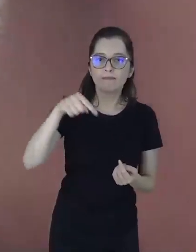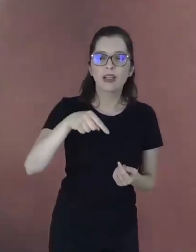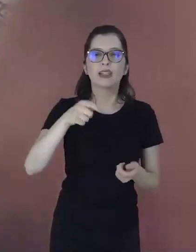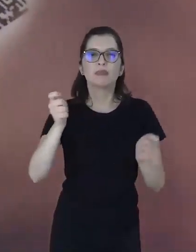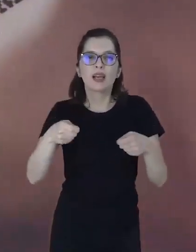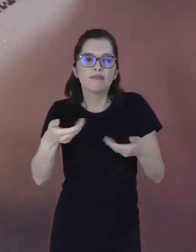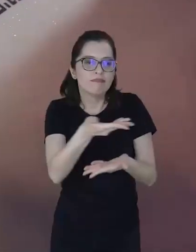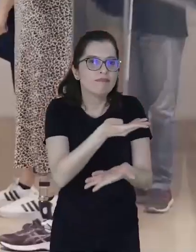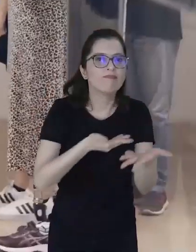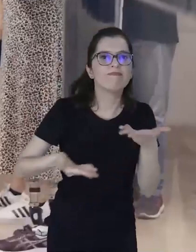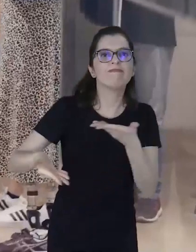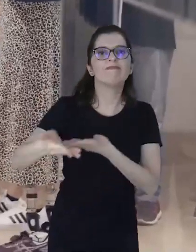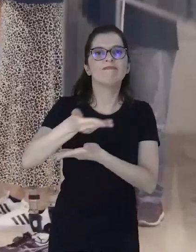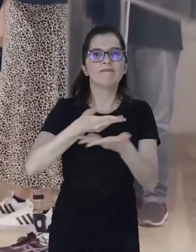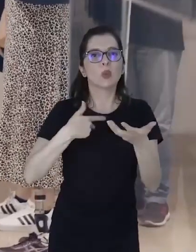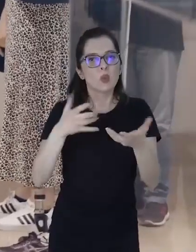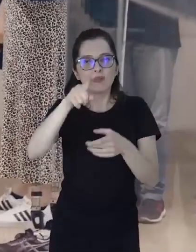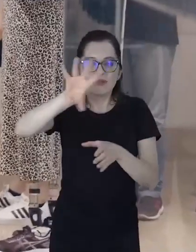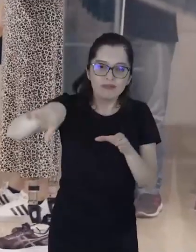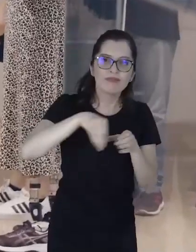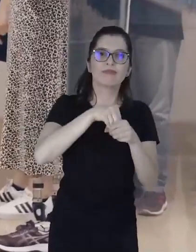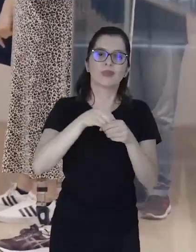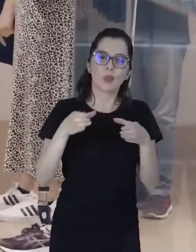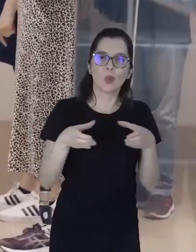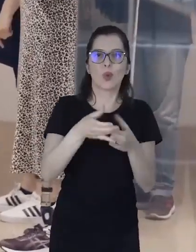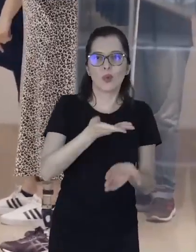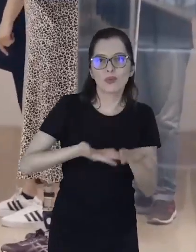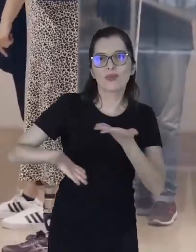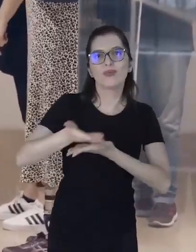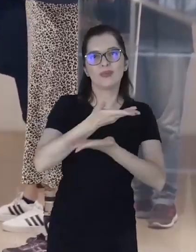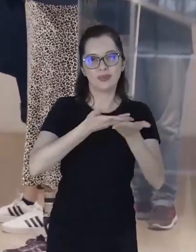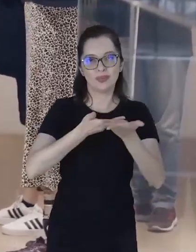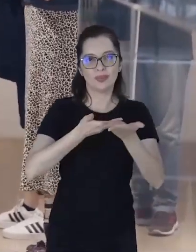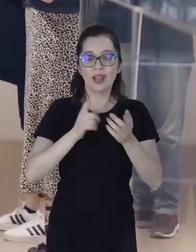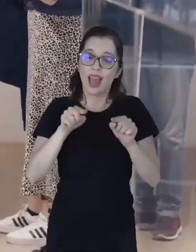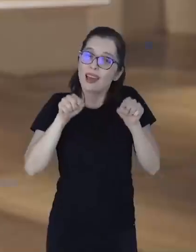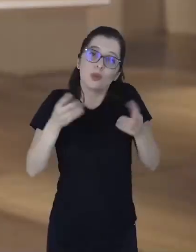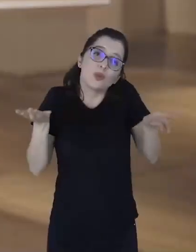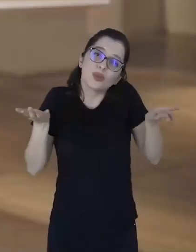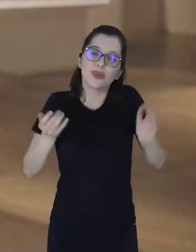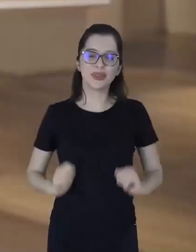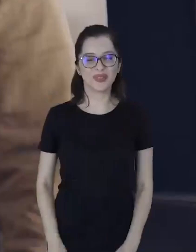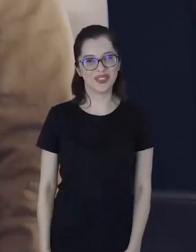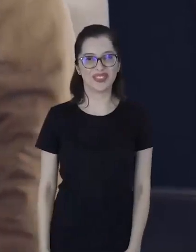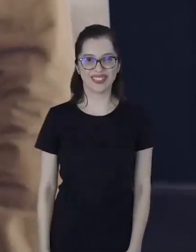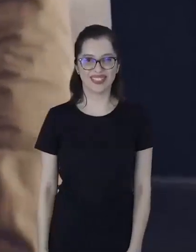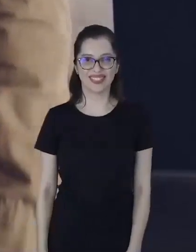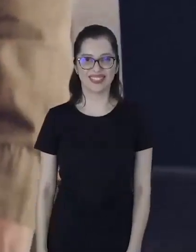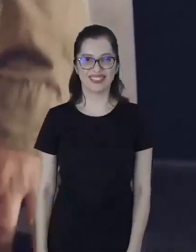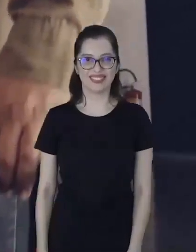Code. Estamos em construção e queremos que você faça parte disso. O grupo de visitantes. E aí? Com